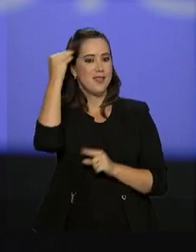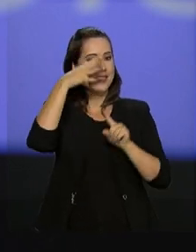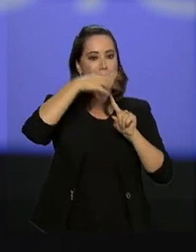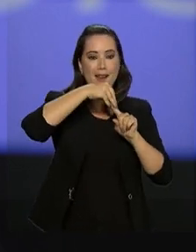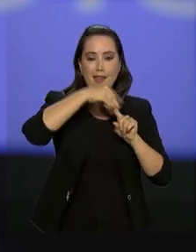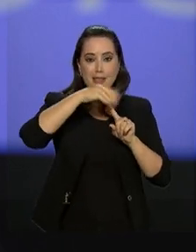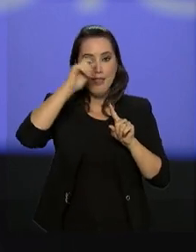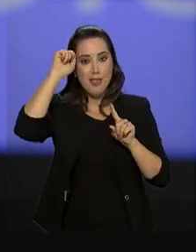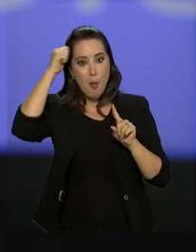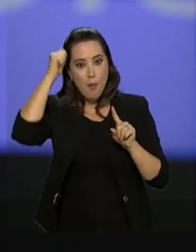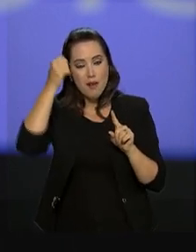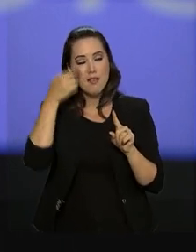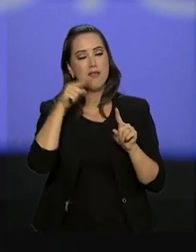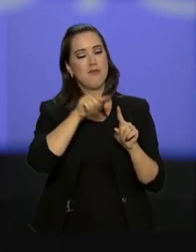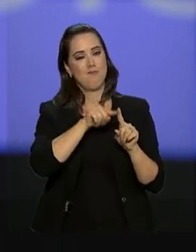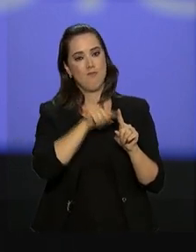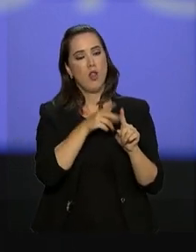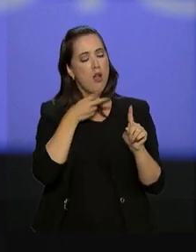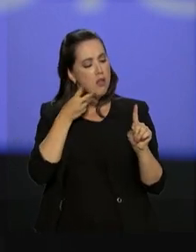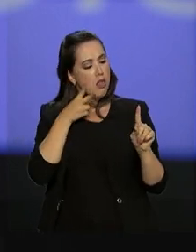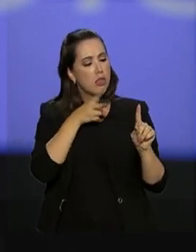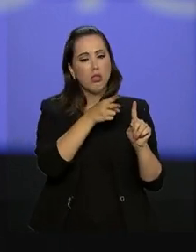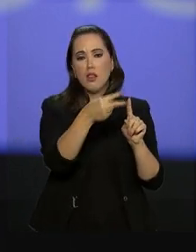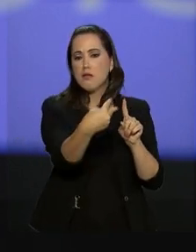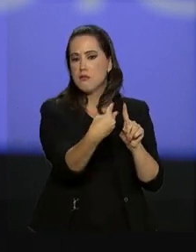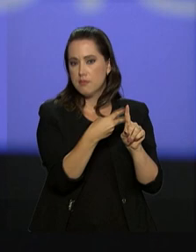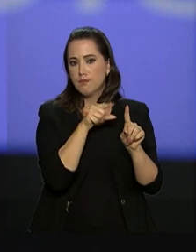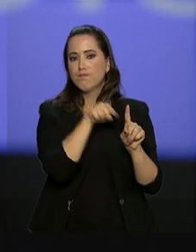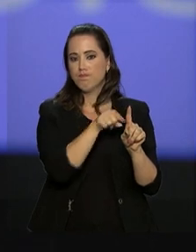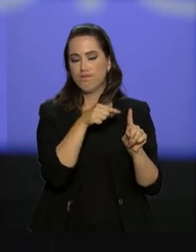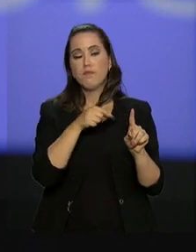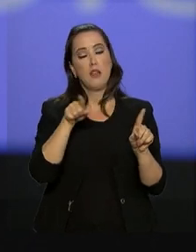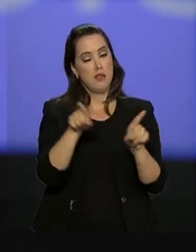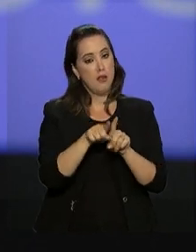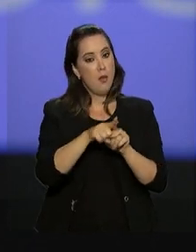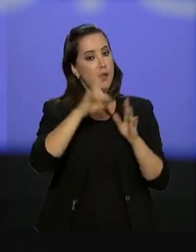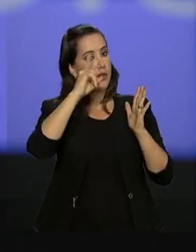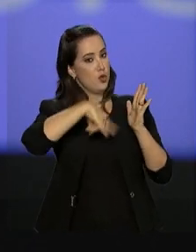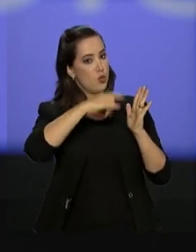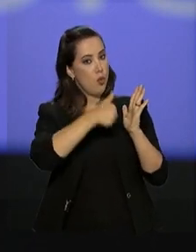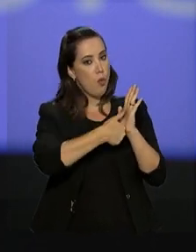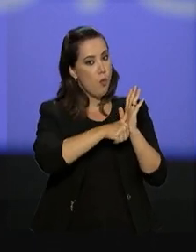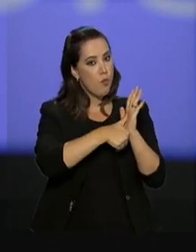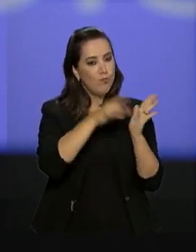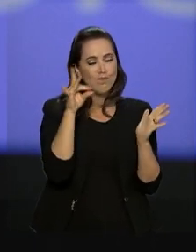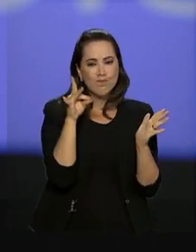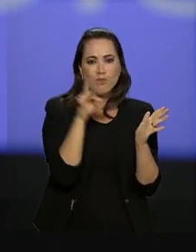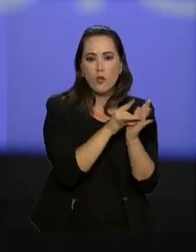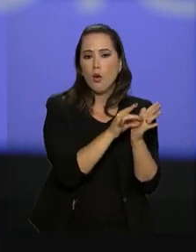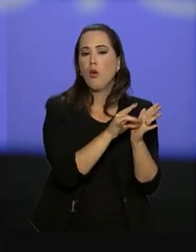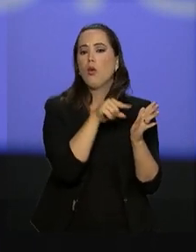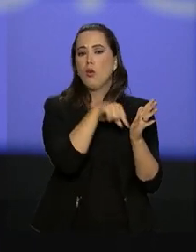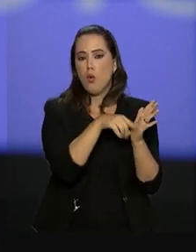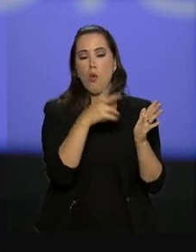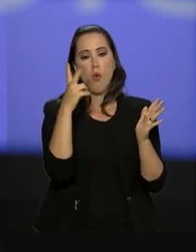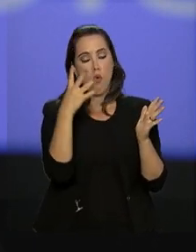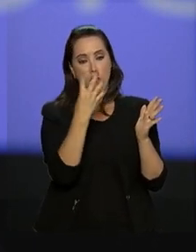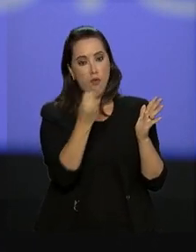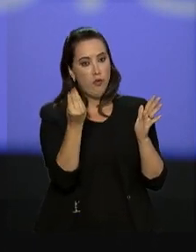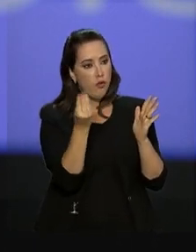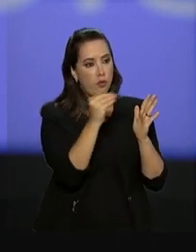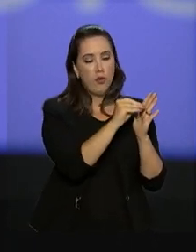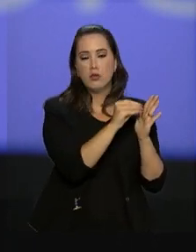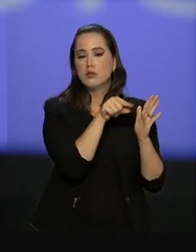esferográfica de tinta preta em material transparente e de um documento de identidade original com foto